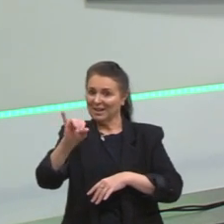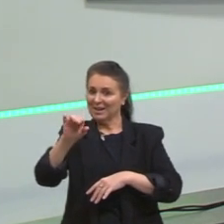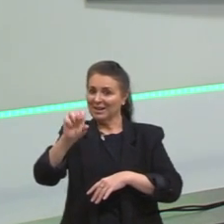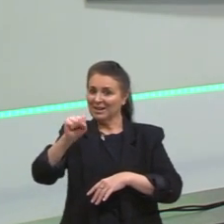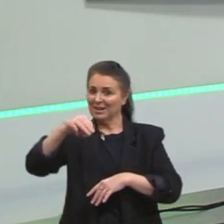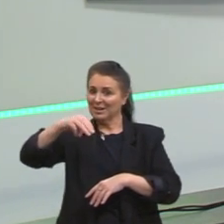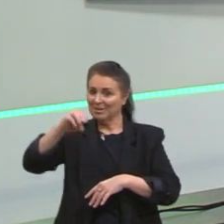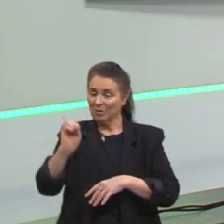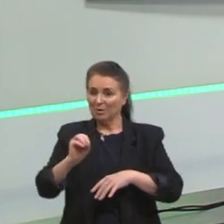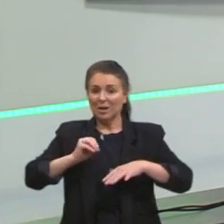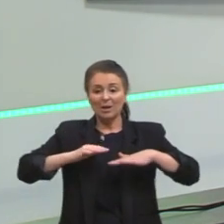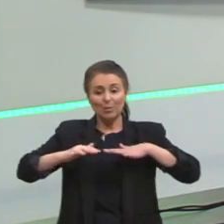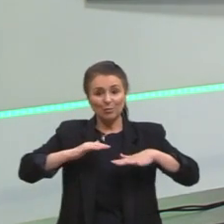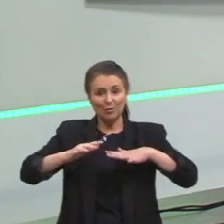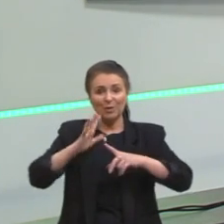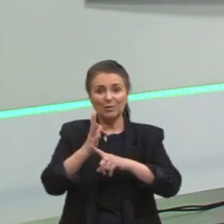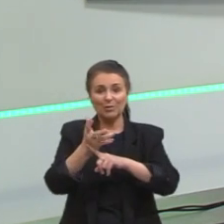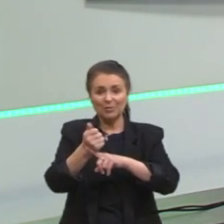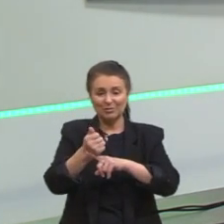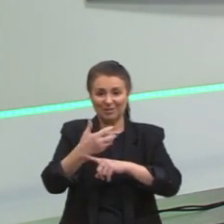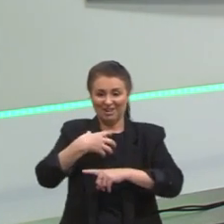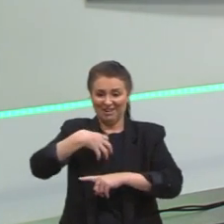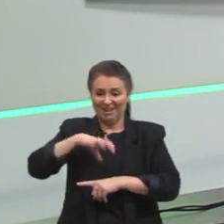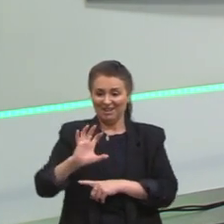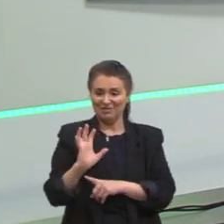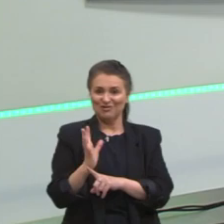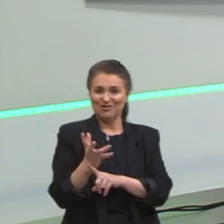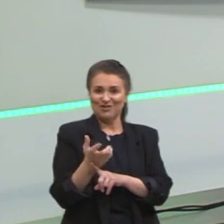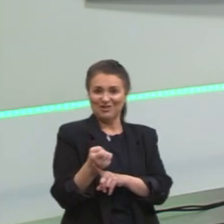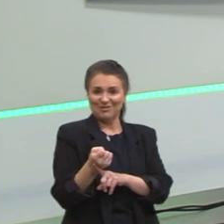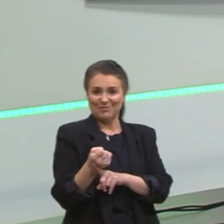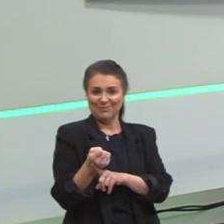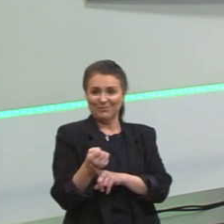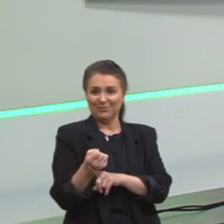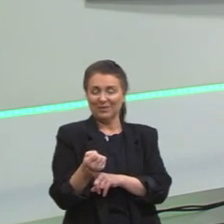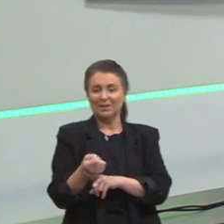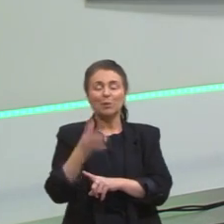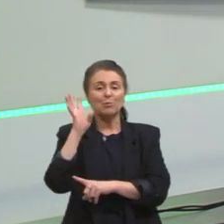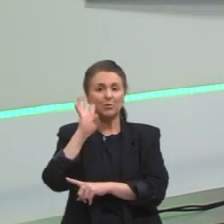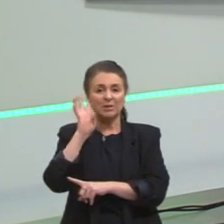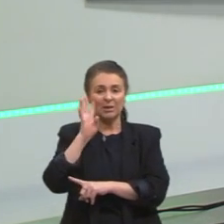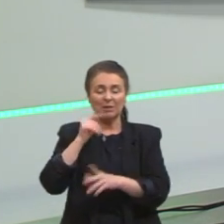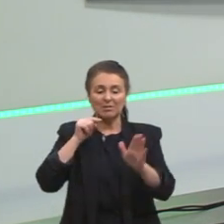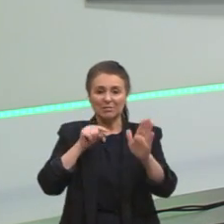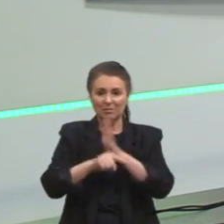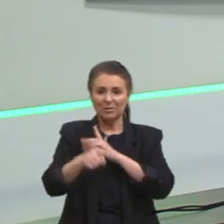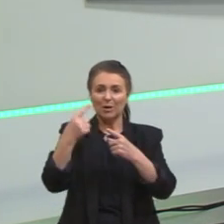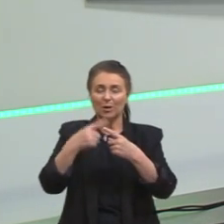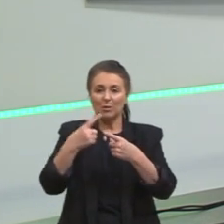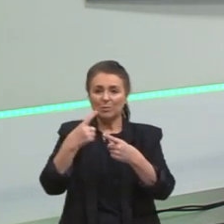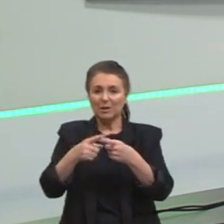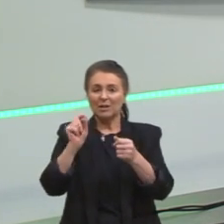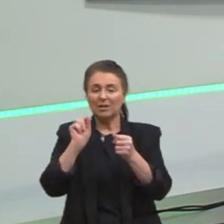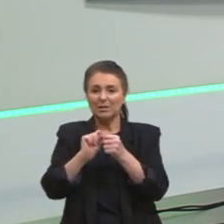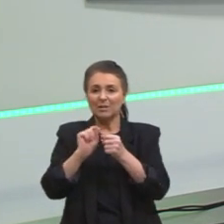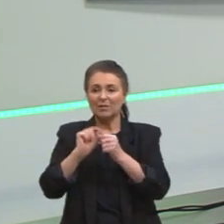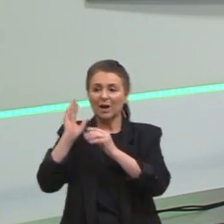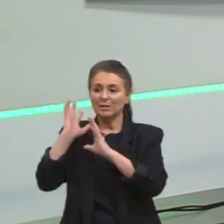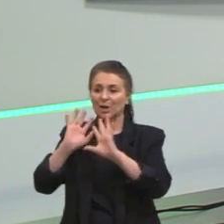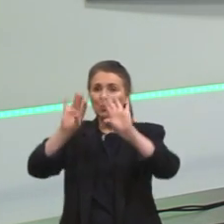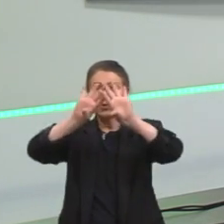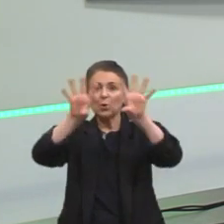movimento dadaísta foi um movimento anti-arte. Então, muito legal essa questão, porque ela também faz um resumão,